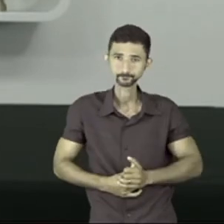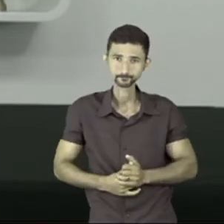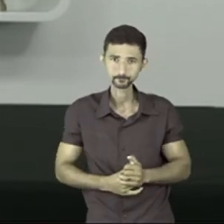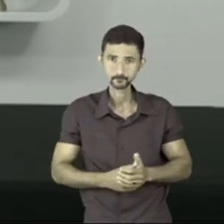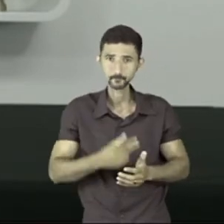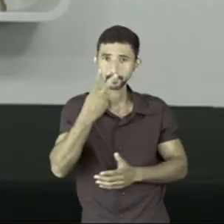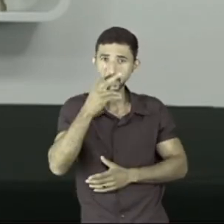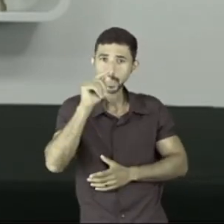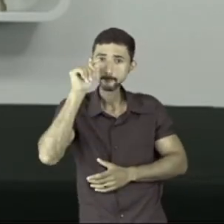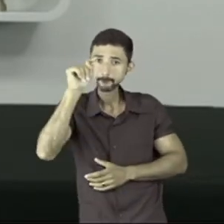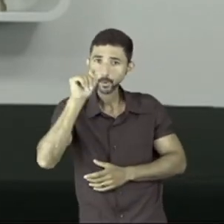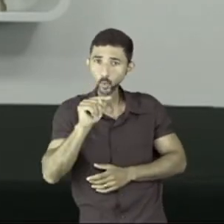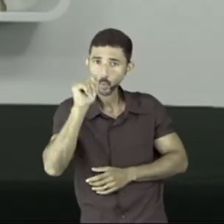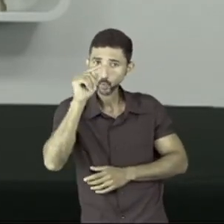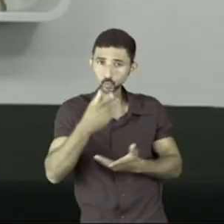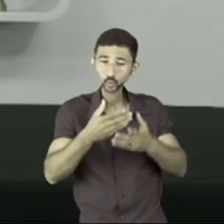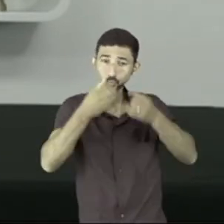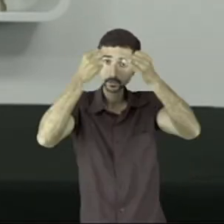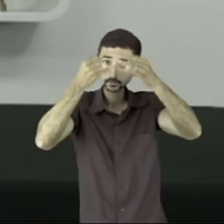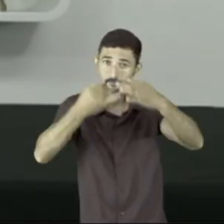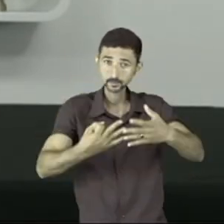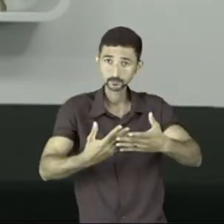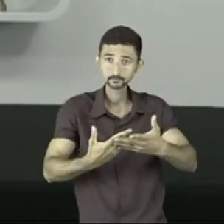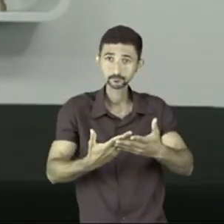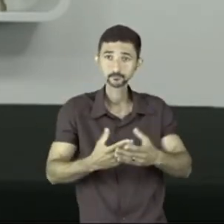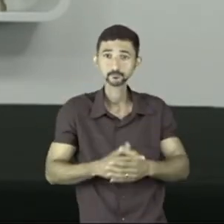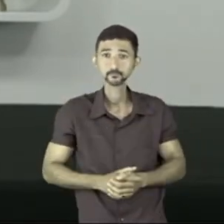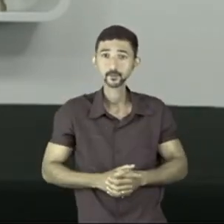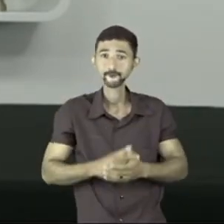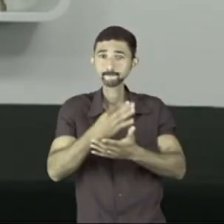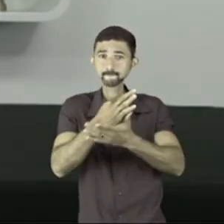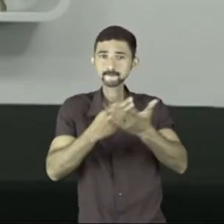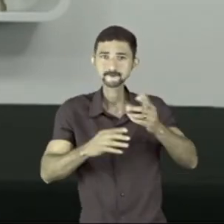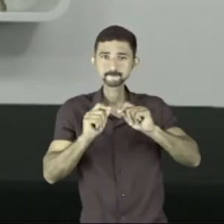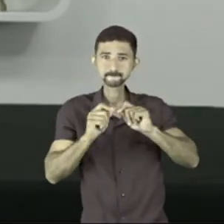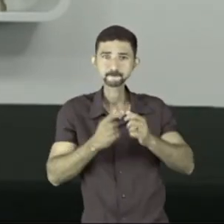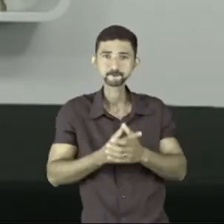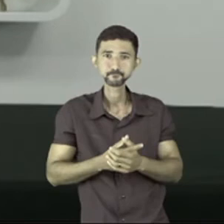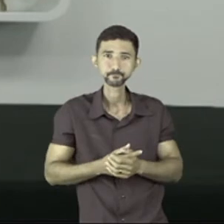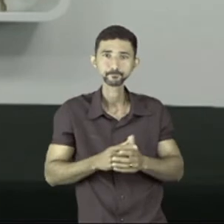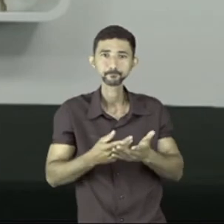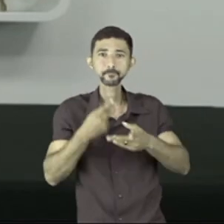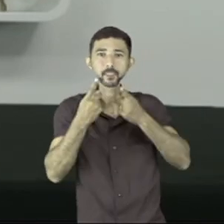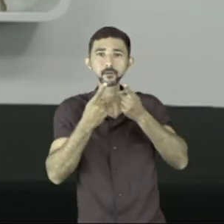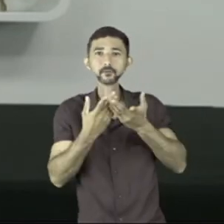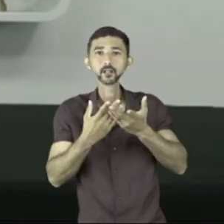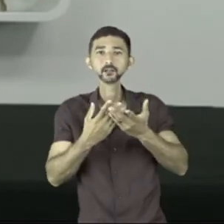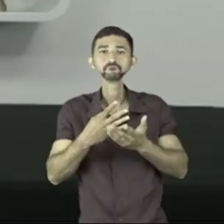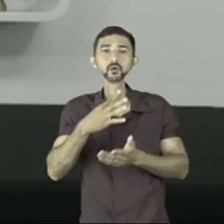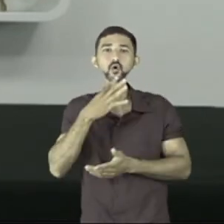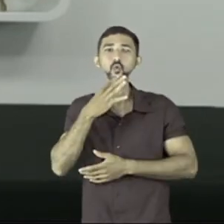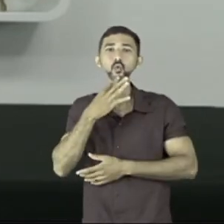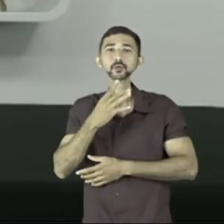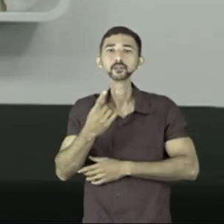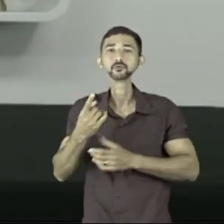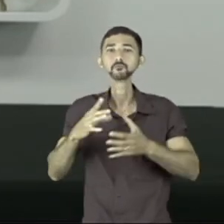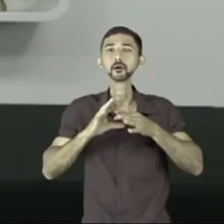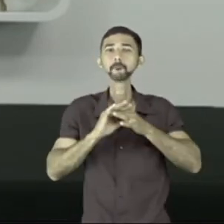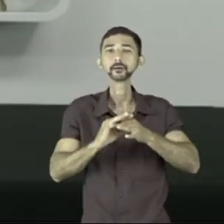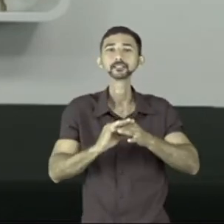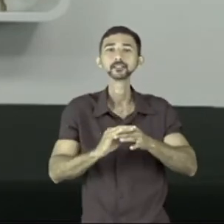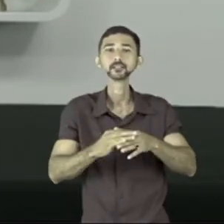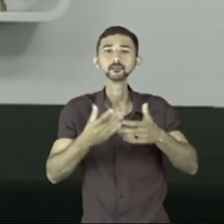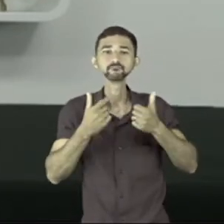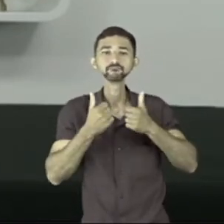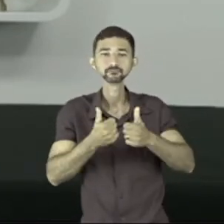pontos, eles têm a função explicativa no caso desse texto. Então, se eu digo assim, eu só conheço uma parceria que